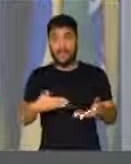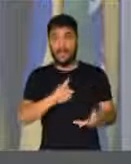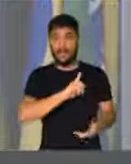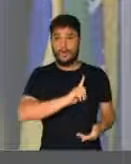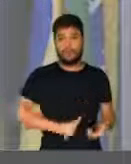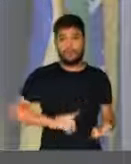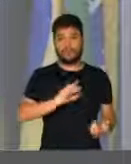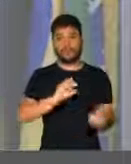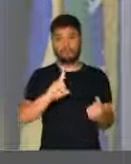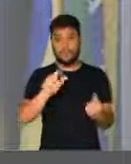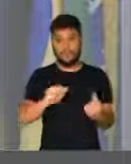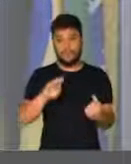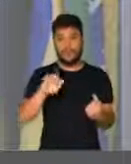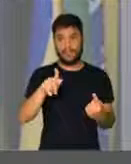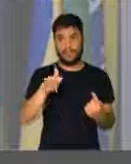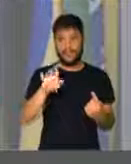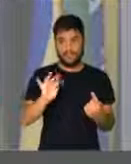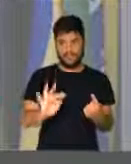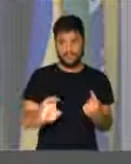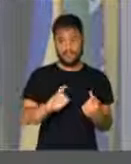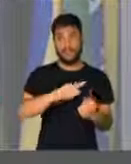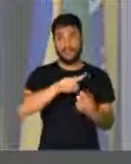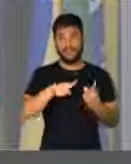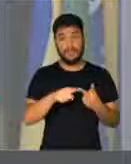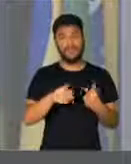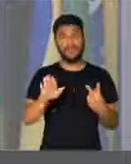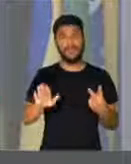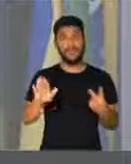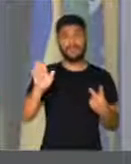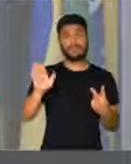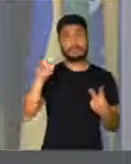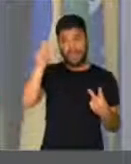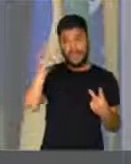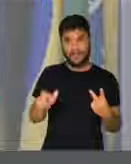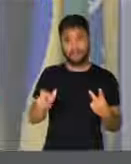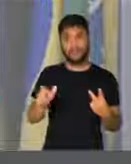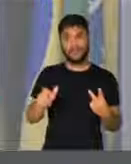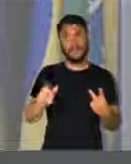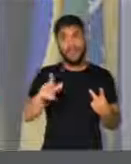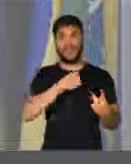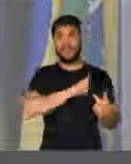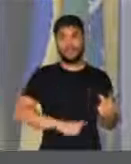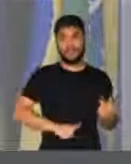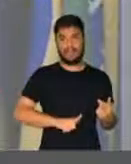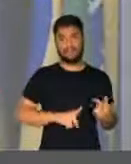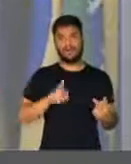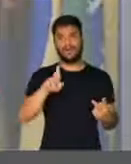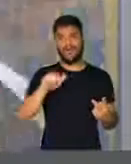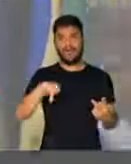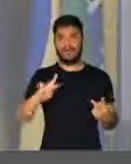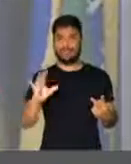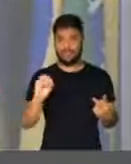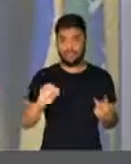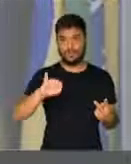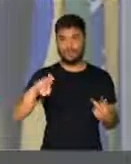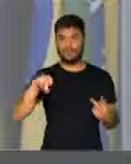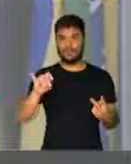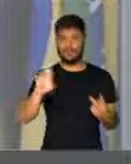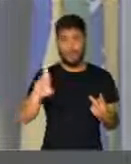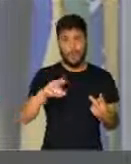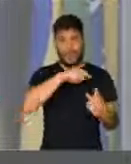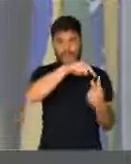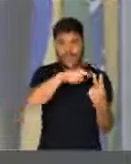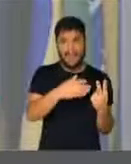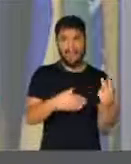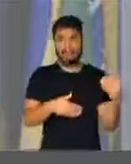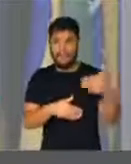Cida Borghetti e também o candidato e, hoje, governador eleito, Ratinho Júnior. E eles puderam trazer